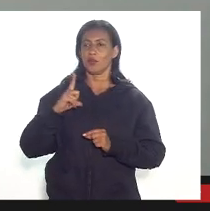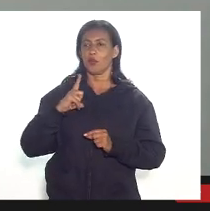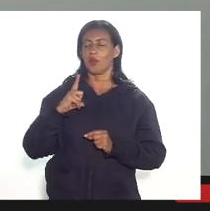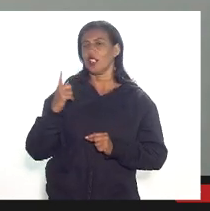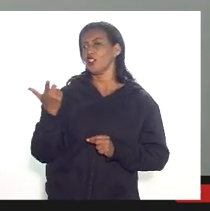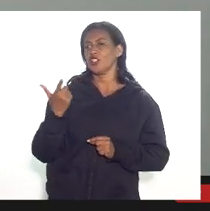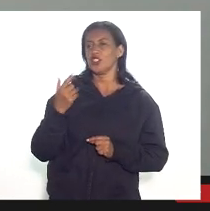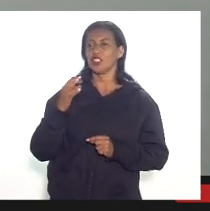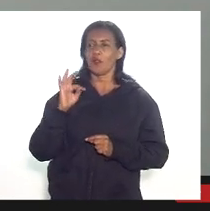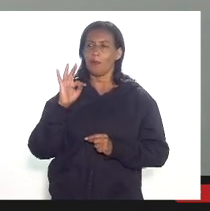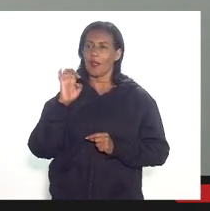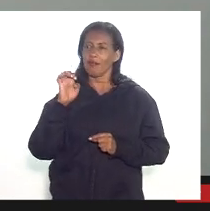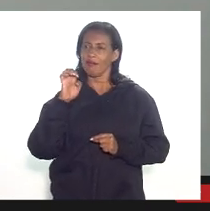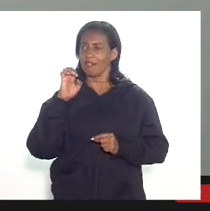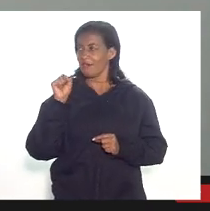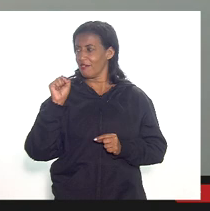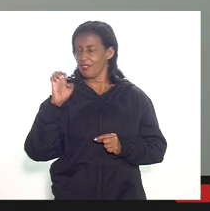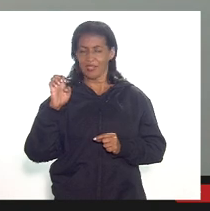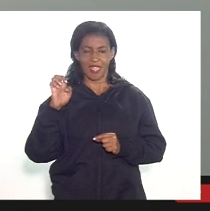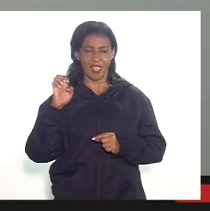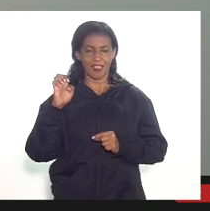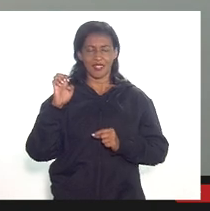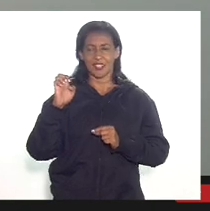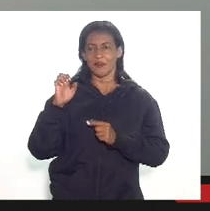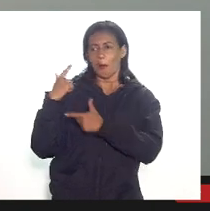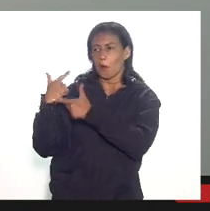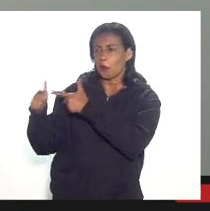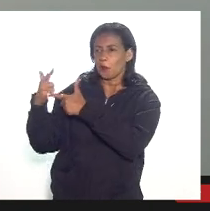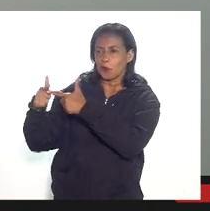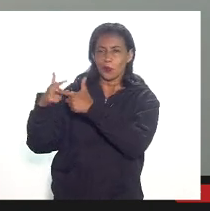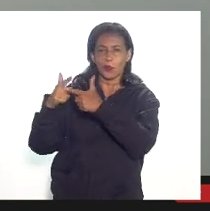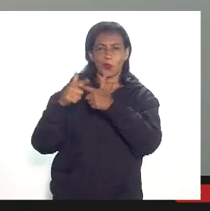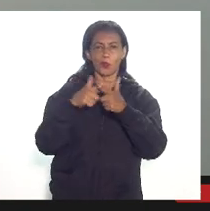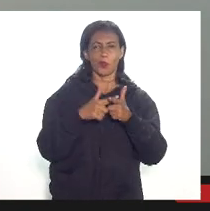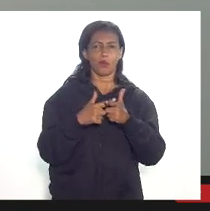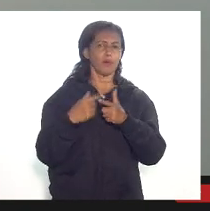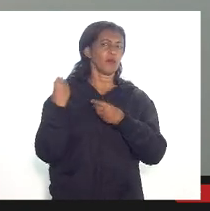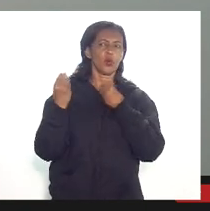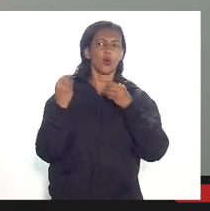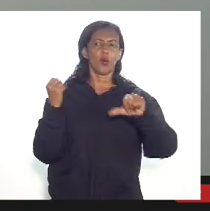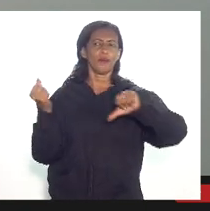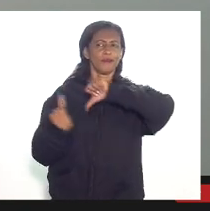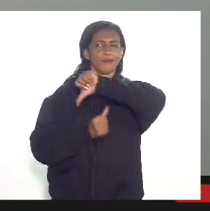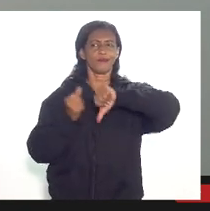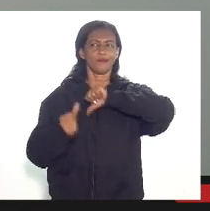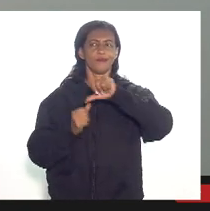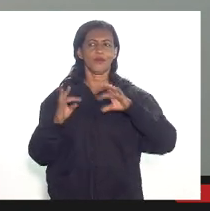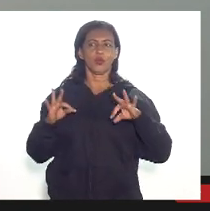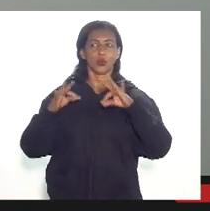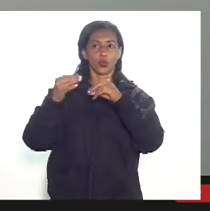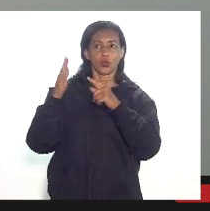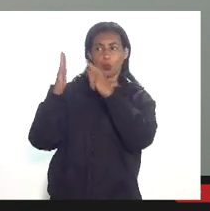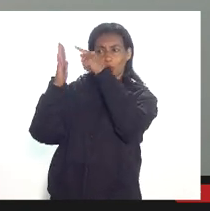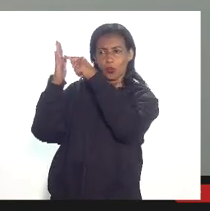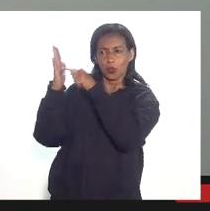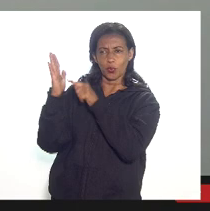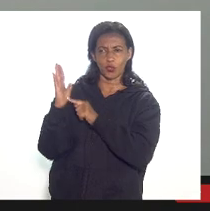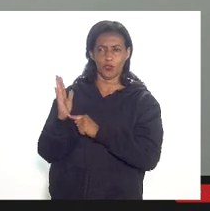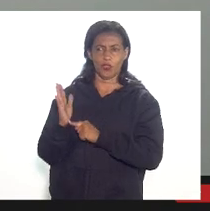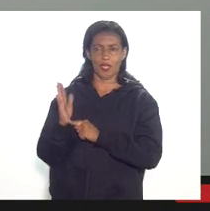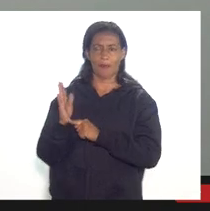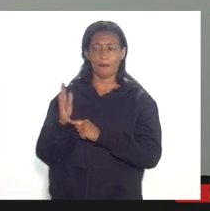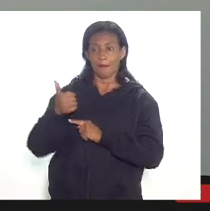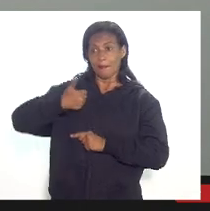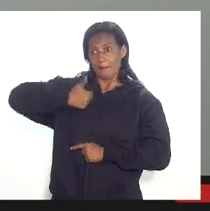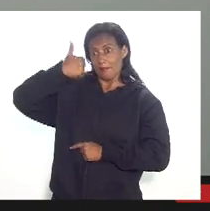infere que não era para ter acontecido determinada situação e como quantificar isso tudo mas na hora de quantificar nós temos que ir atrás